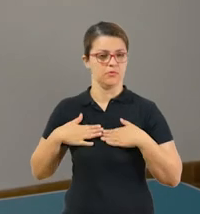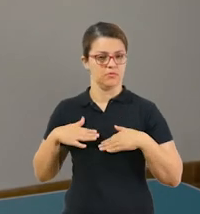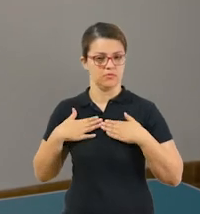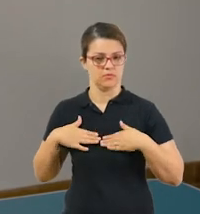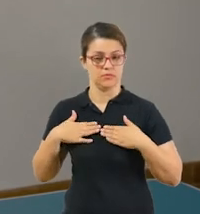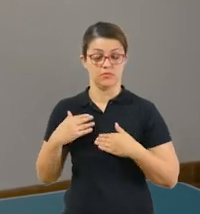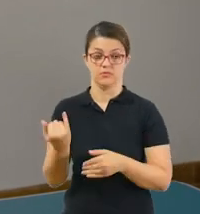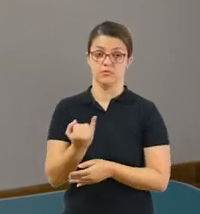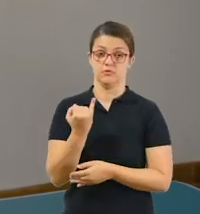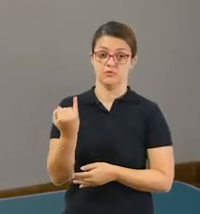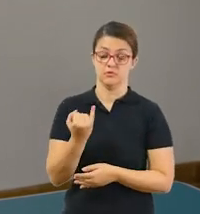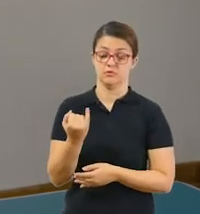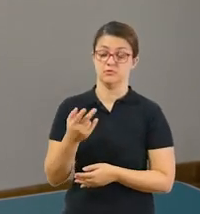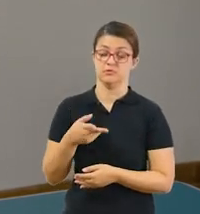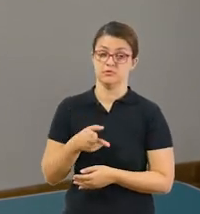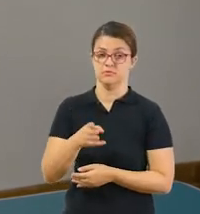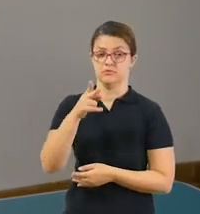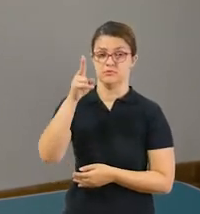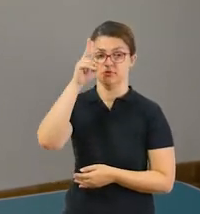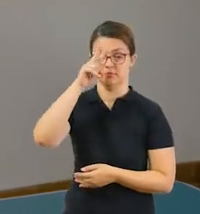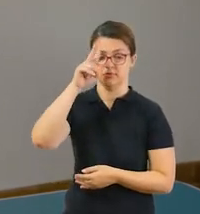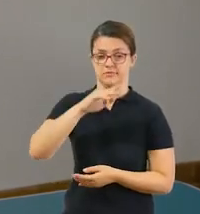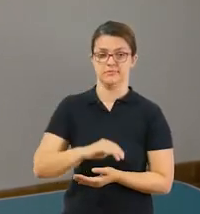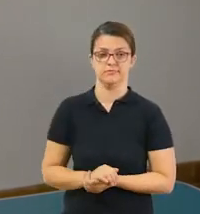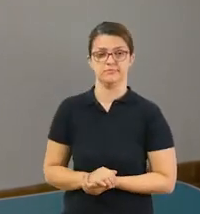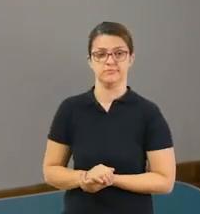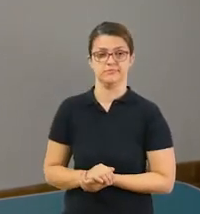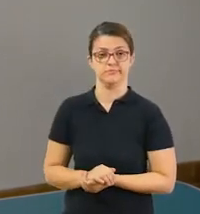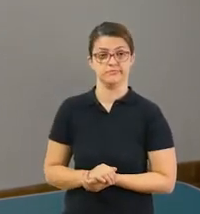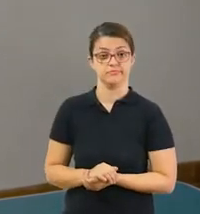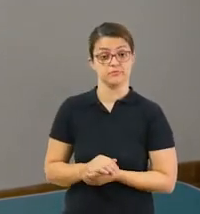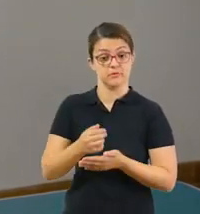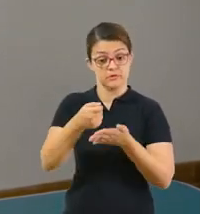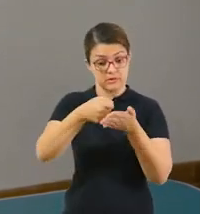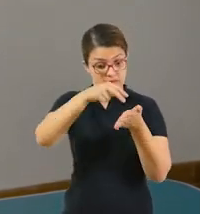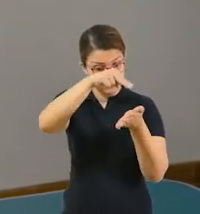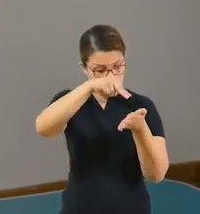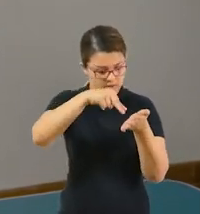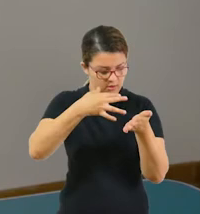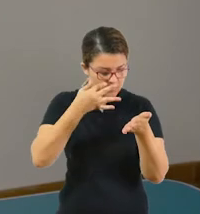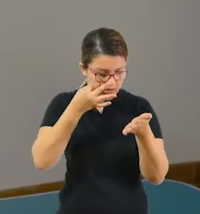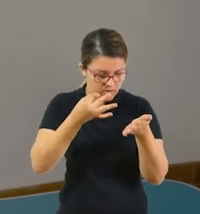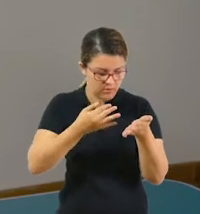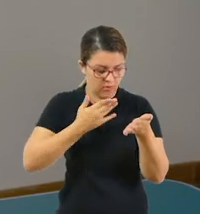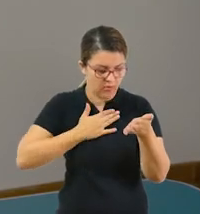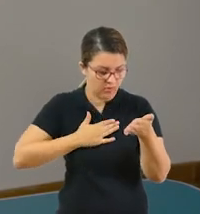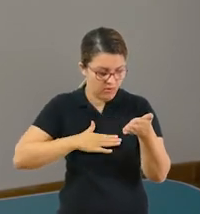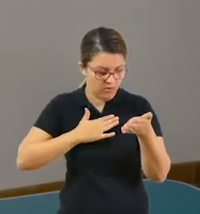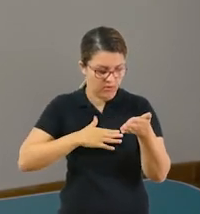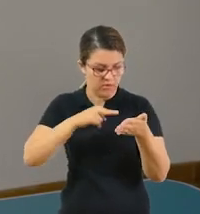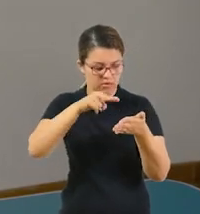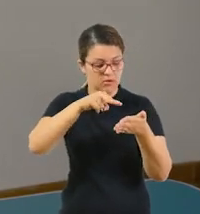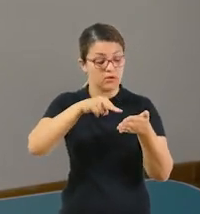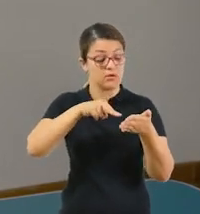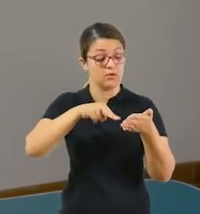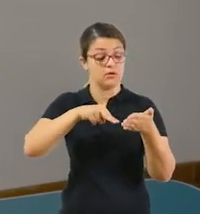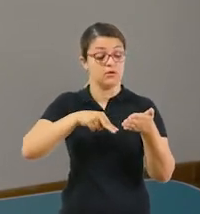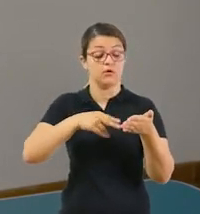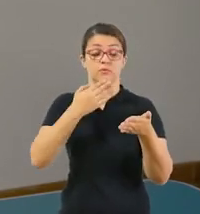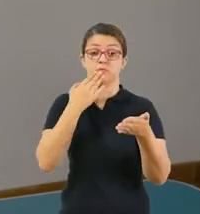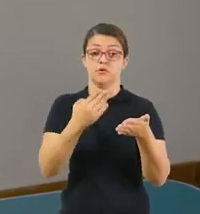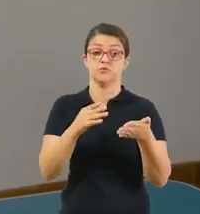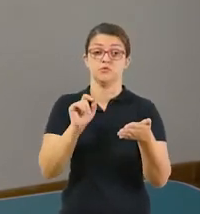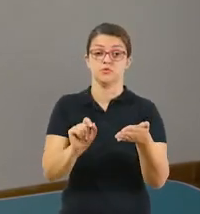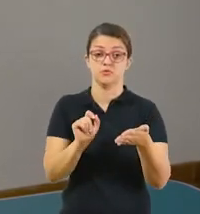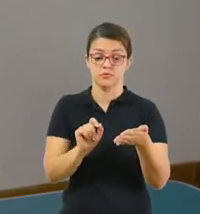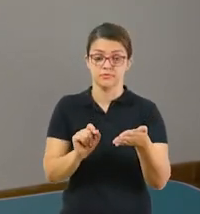mais importante, que a gente sempre tem que lembrar, vocês precisam ler com atenção e com calma. Interpretar o que está escrito e o que se